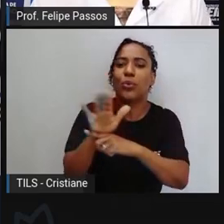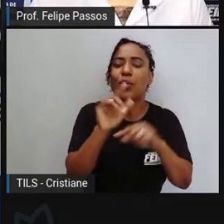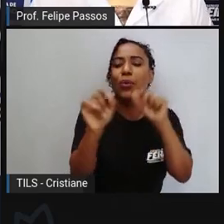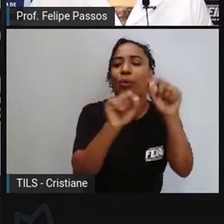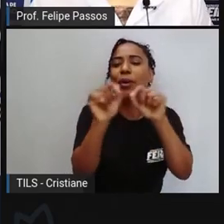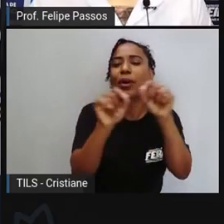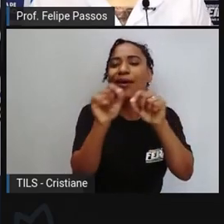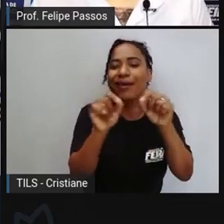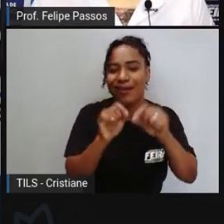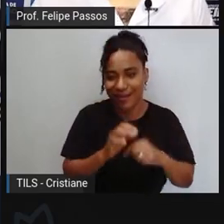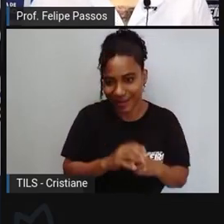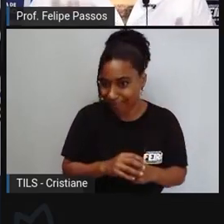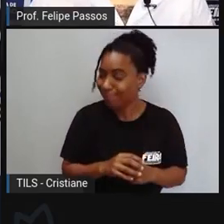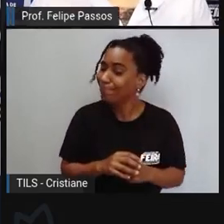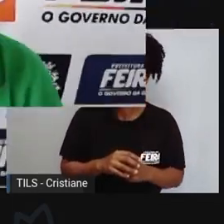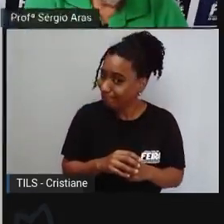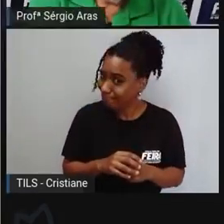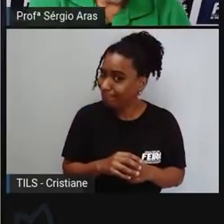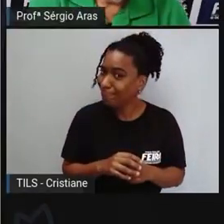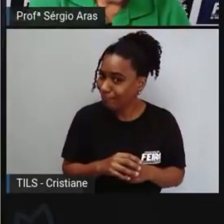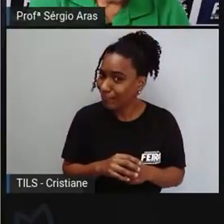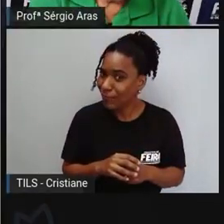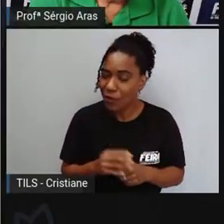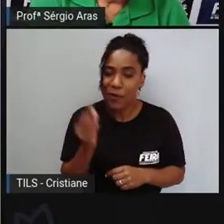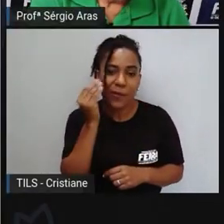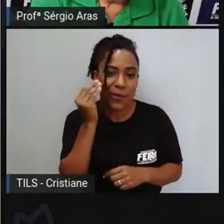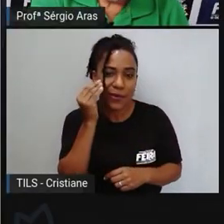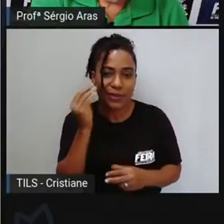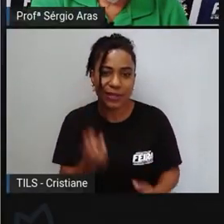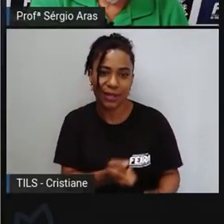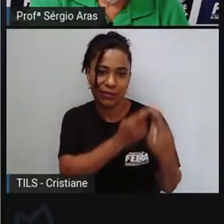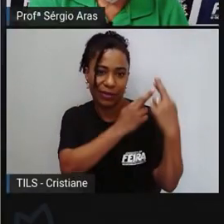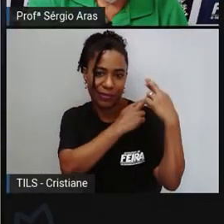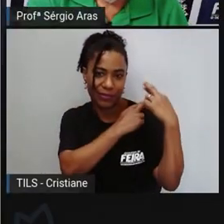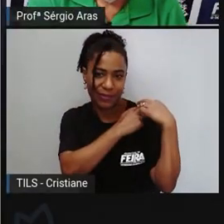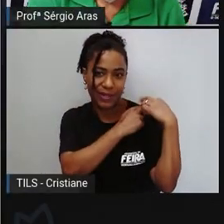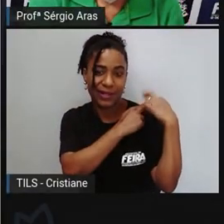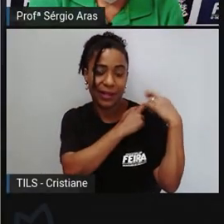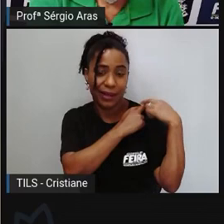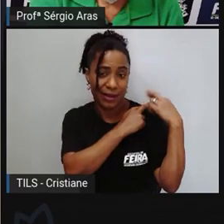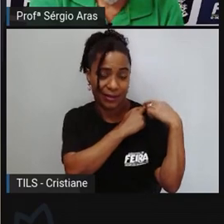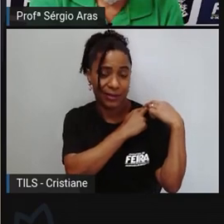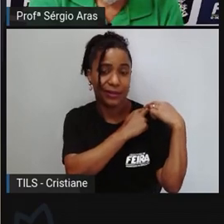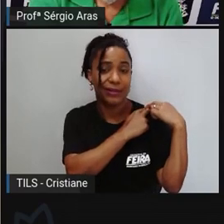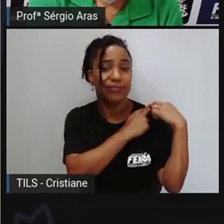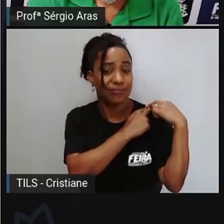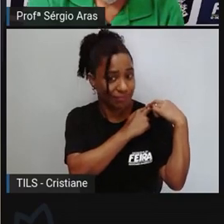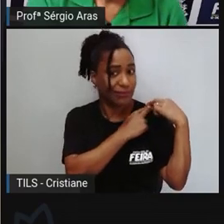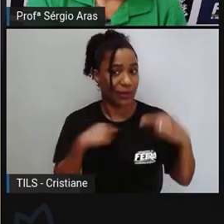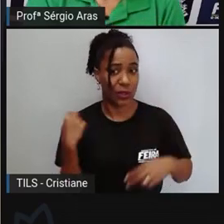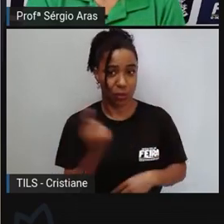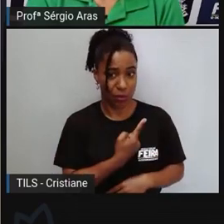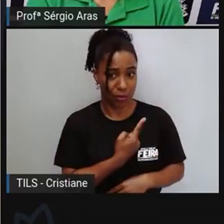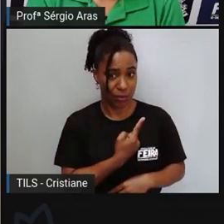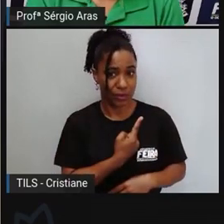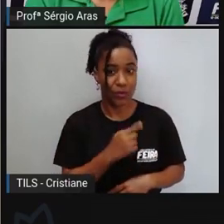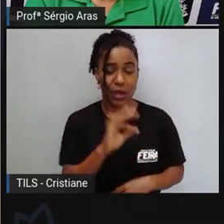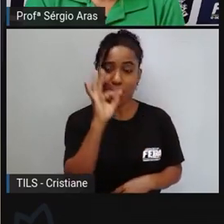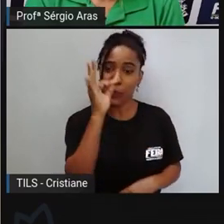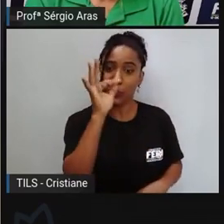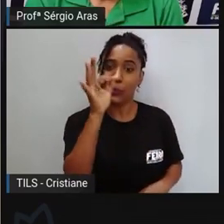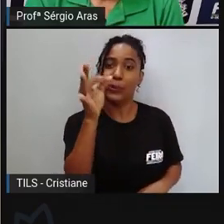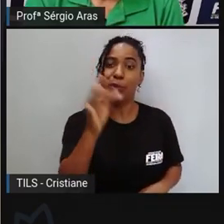A responsabilidade sobre as gerações futuras, que muitas pessoas não enxergam, que nossas atitudes hoje vão